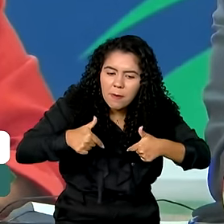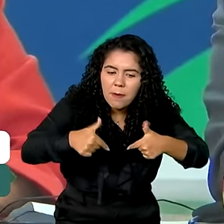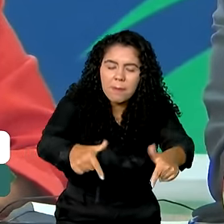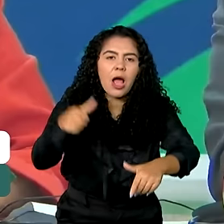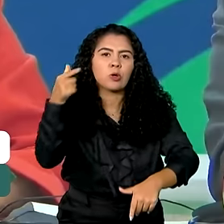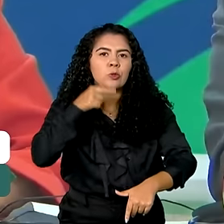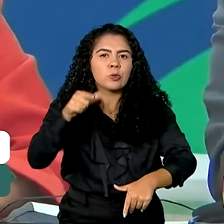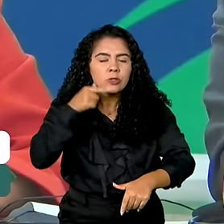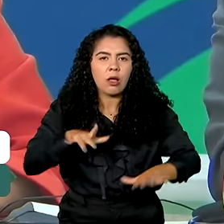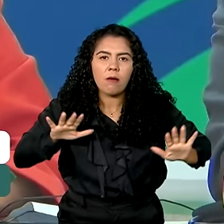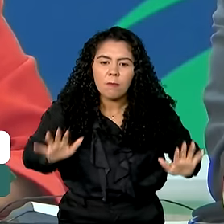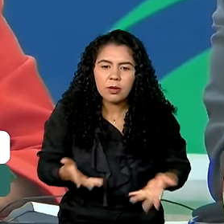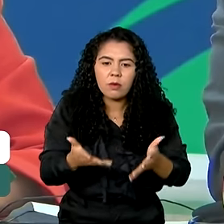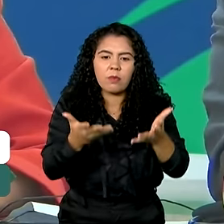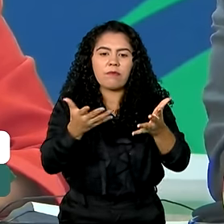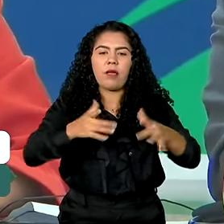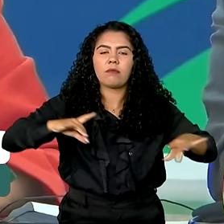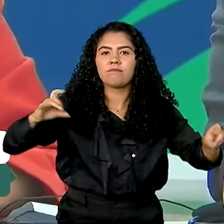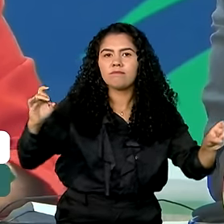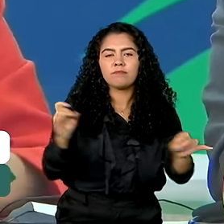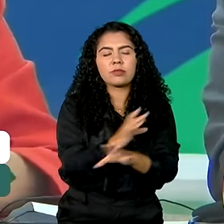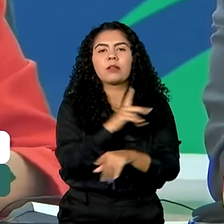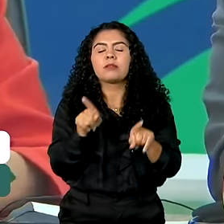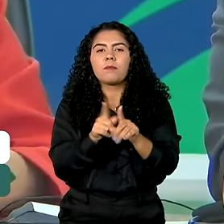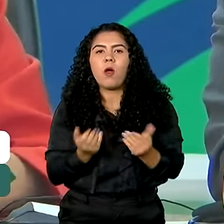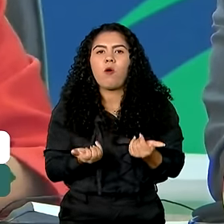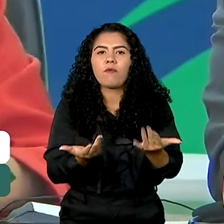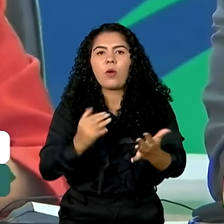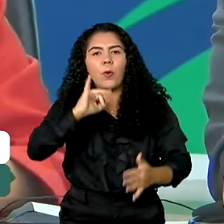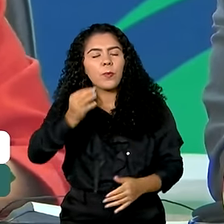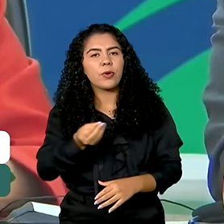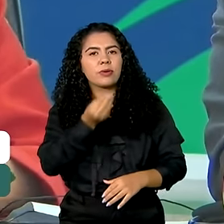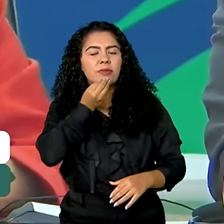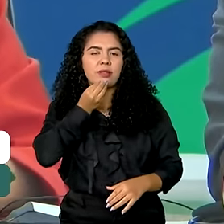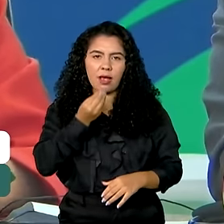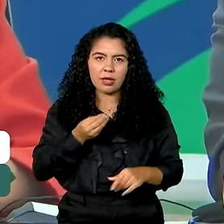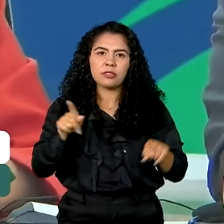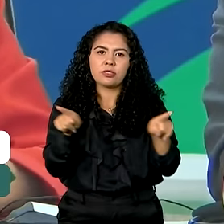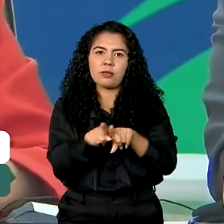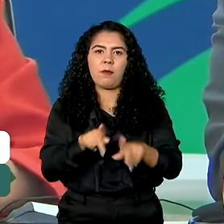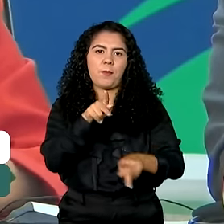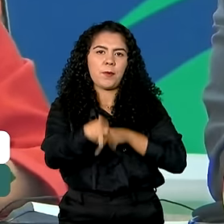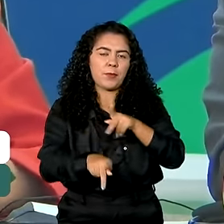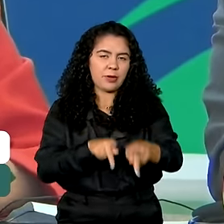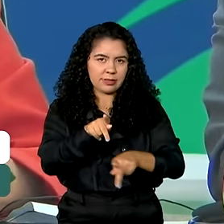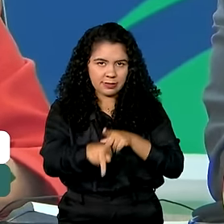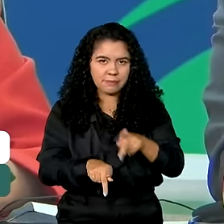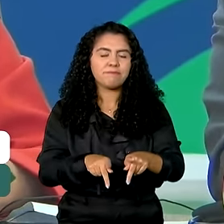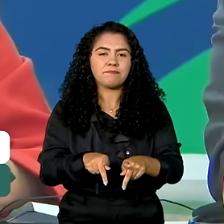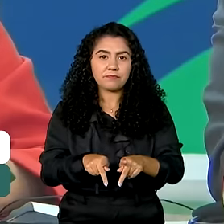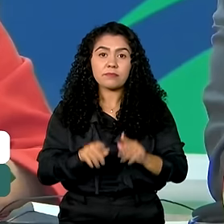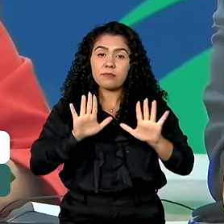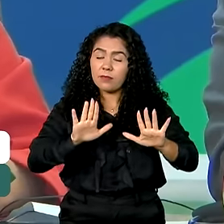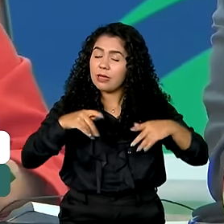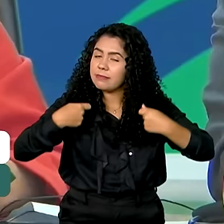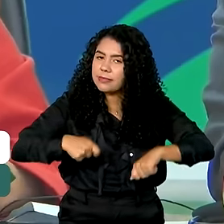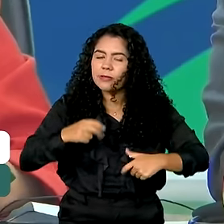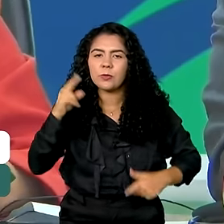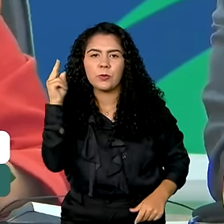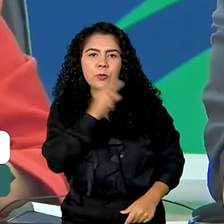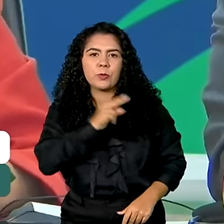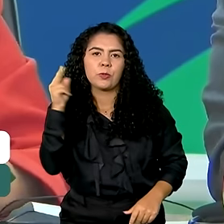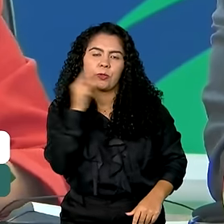promover a integração regional e oportunidades para os nossos países e as nossas populações. É urgente a